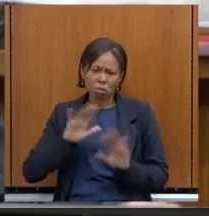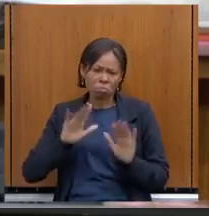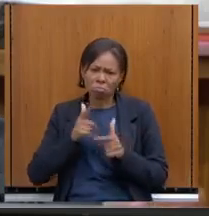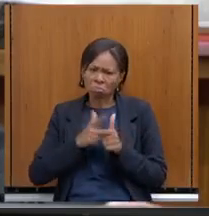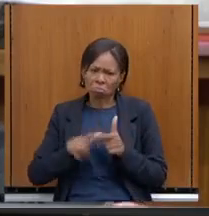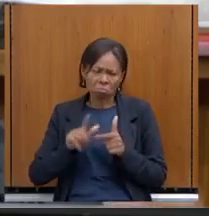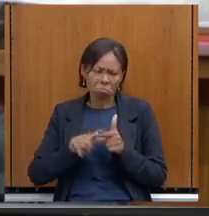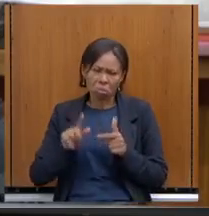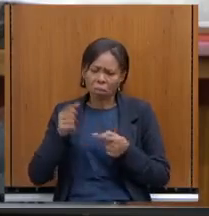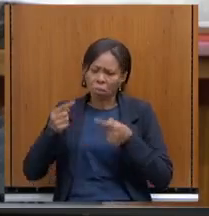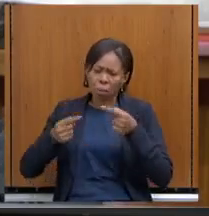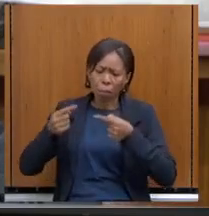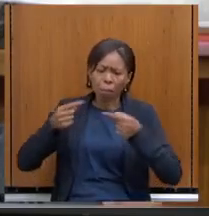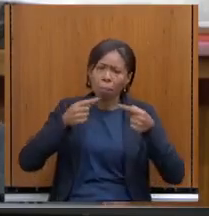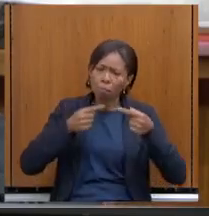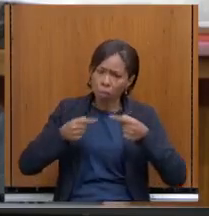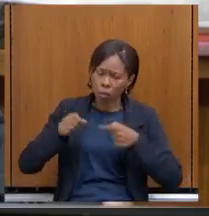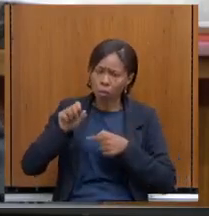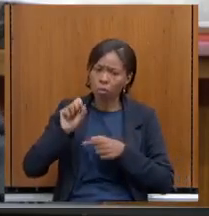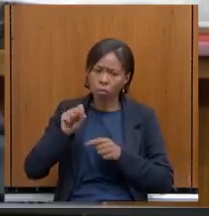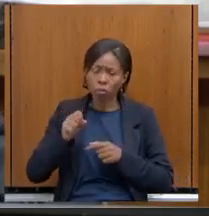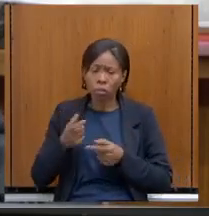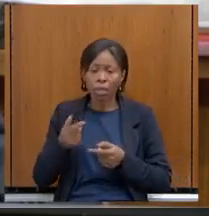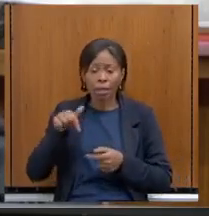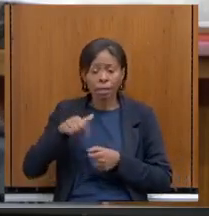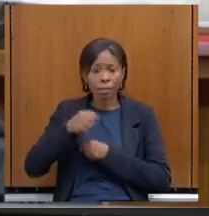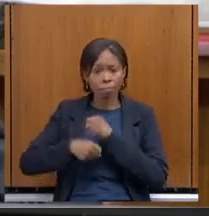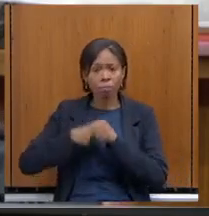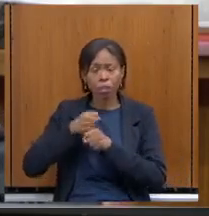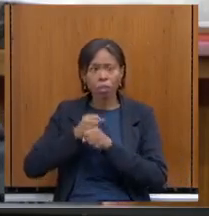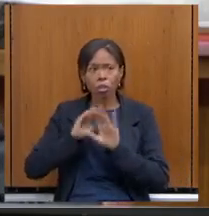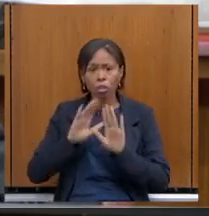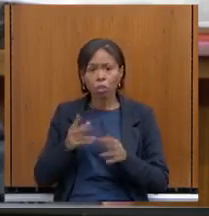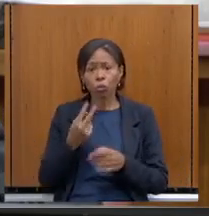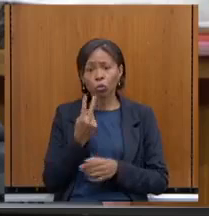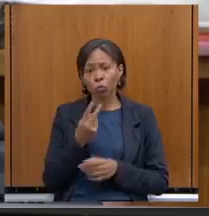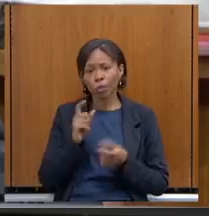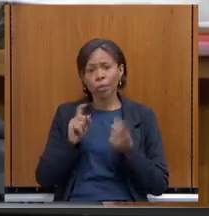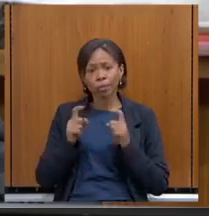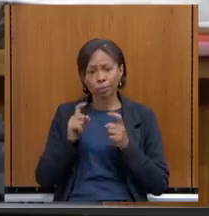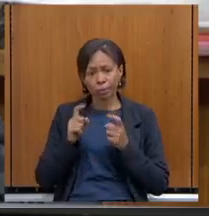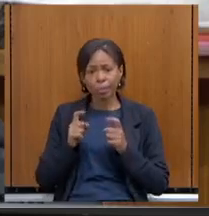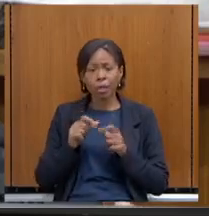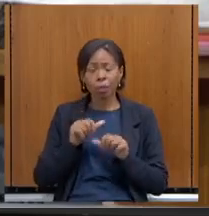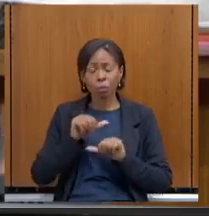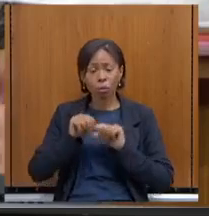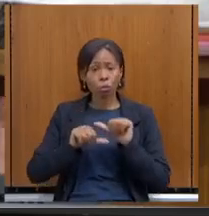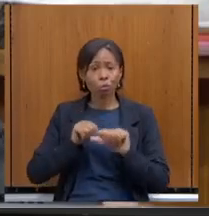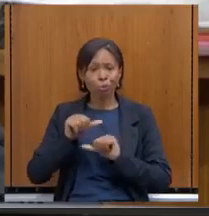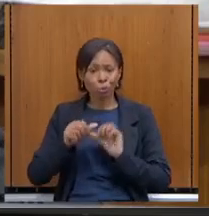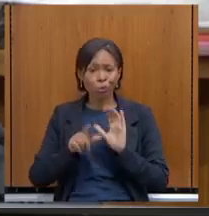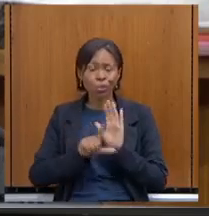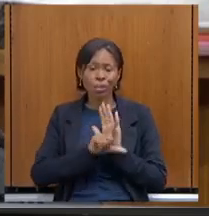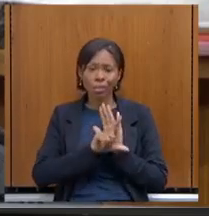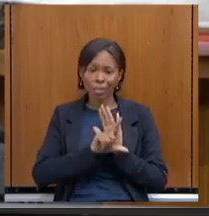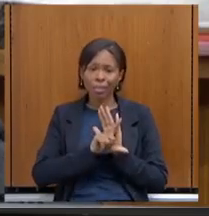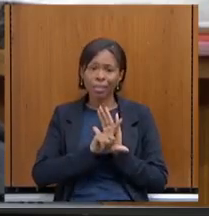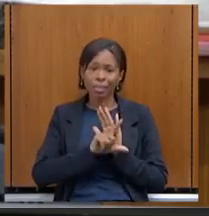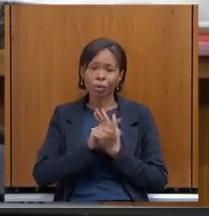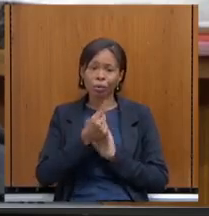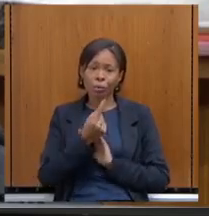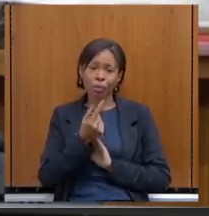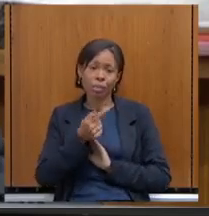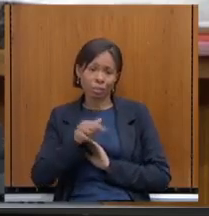fizemos aqui, este ano, duas reuniões técnicas, após a mudança da Lei Complementar 178. Então, gente continua à disposição